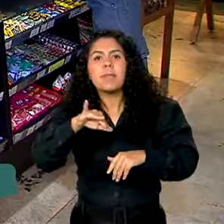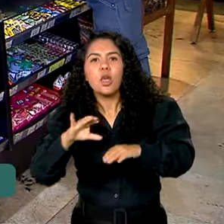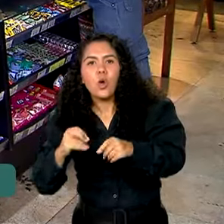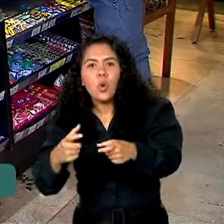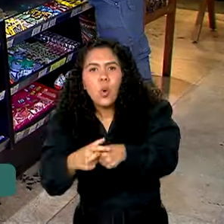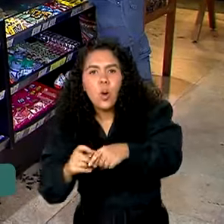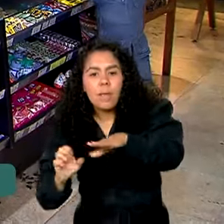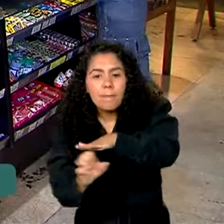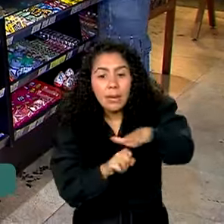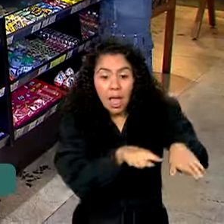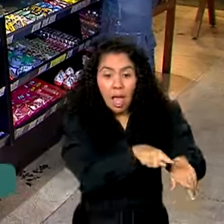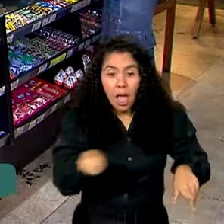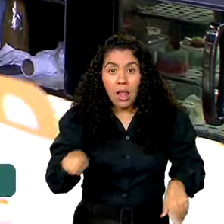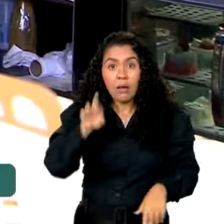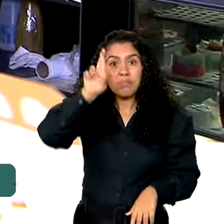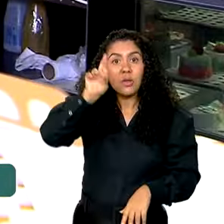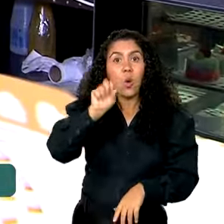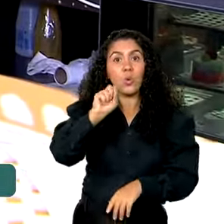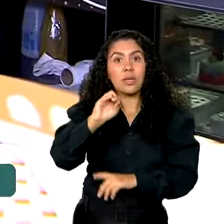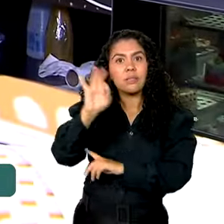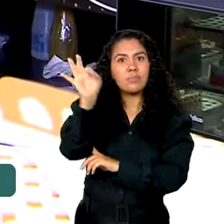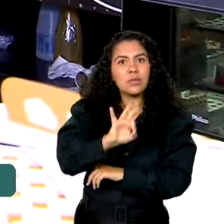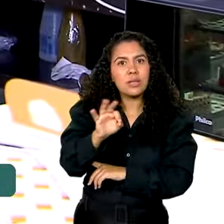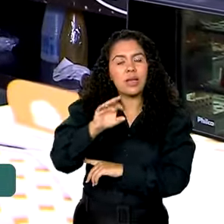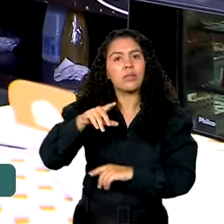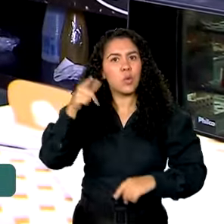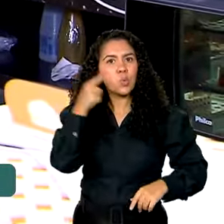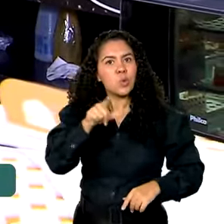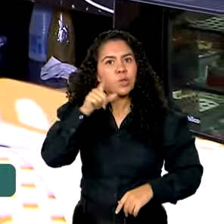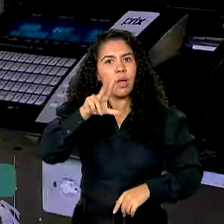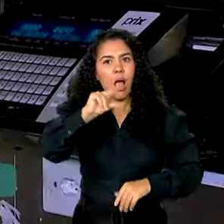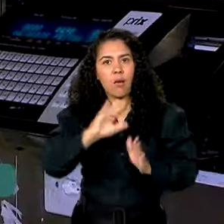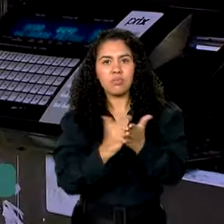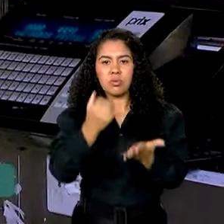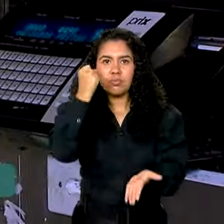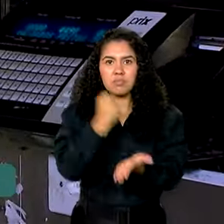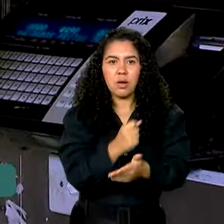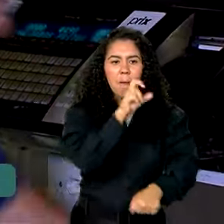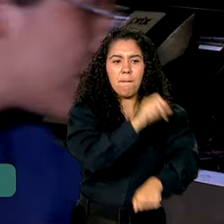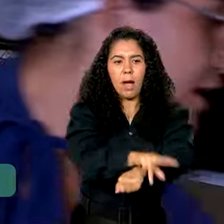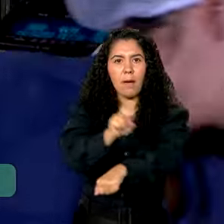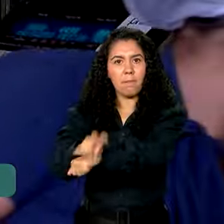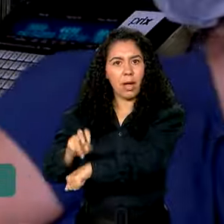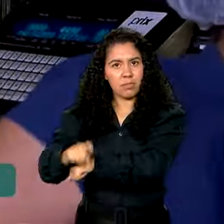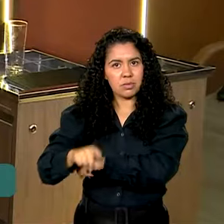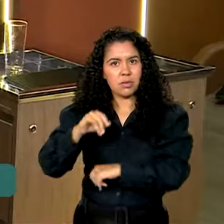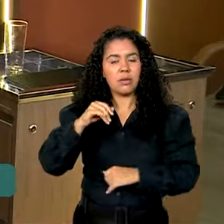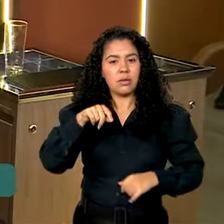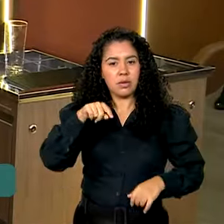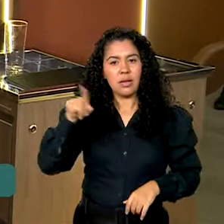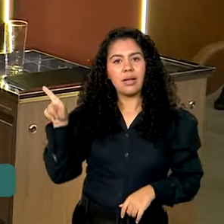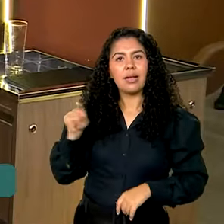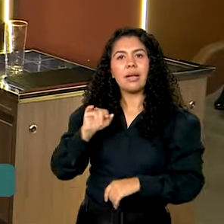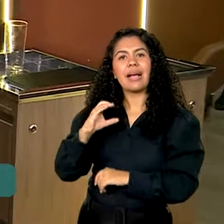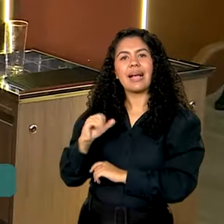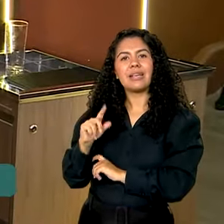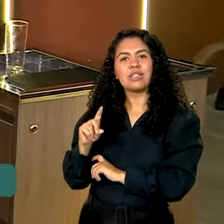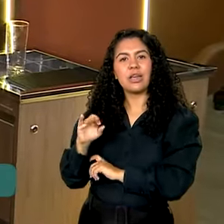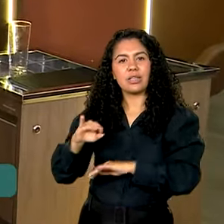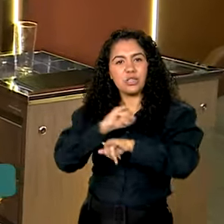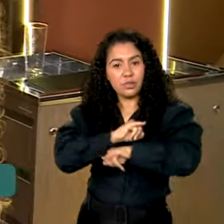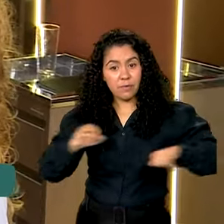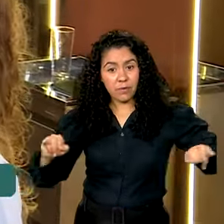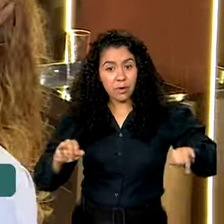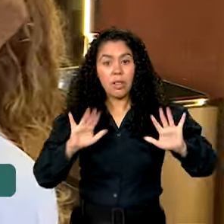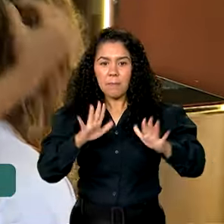responsáveis por 80% dos empregos formais gerados no país, segundo dados do Caged. E para dar suporte a